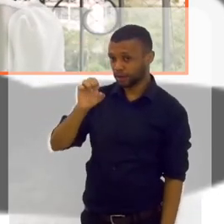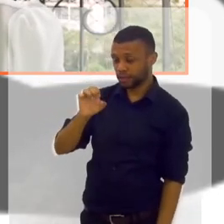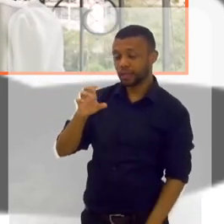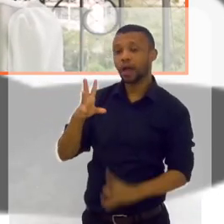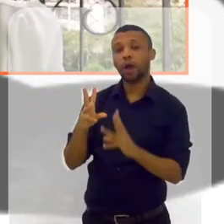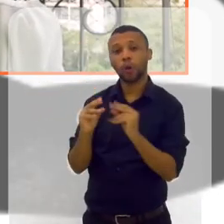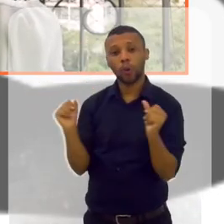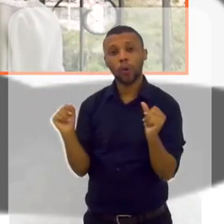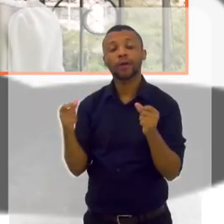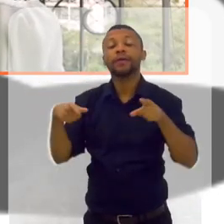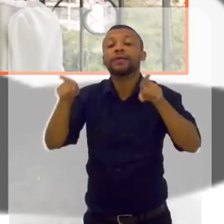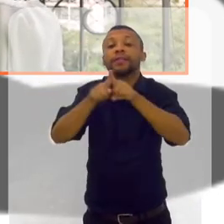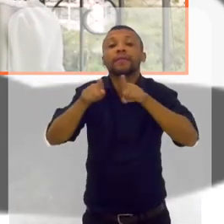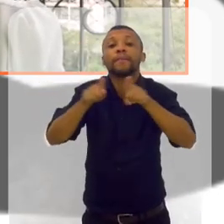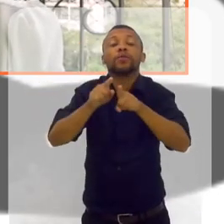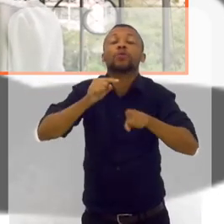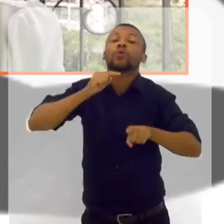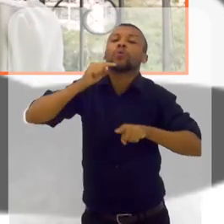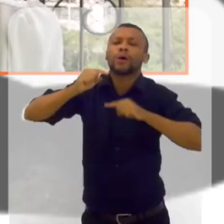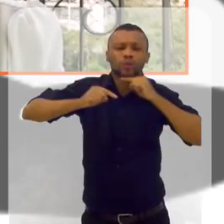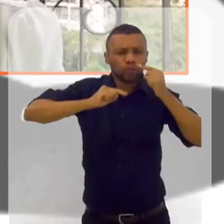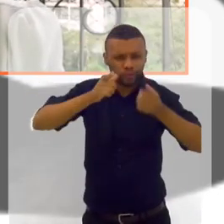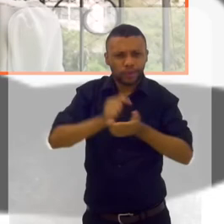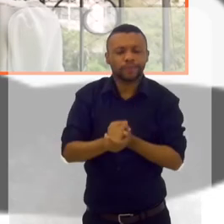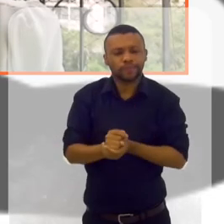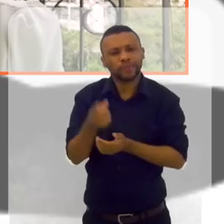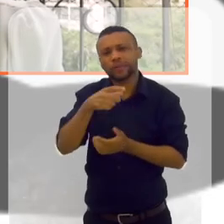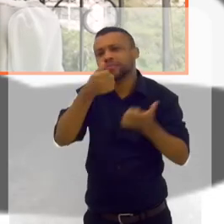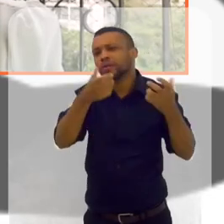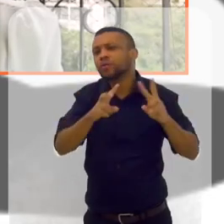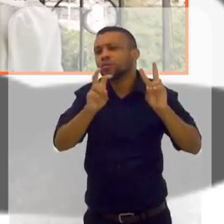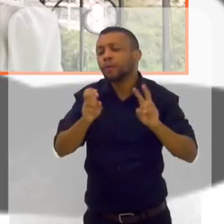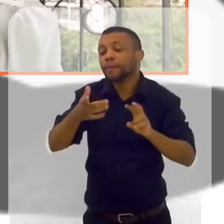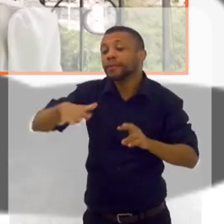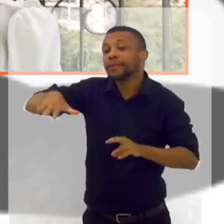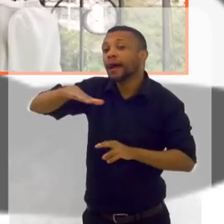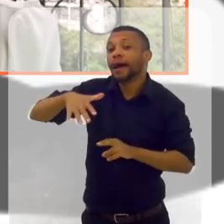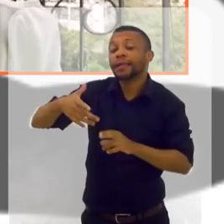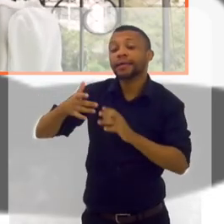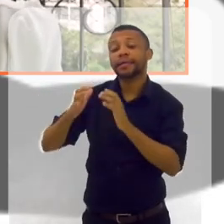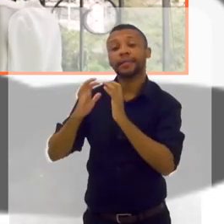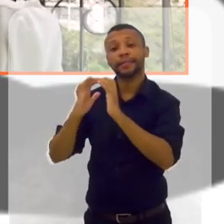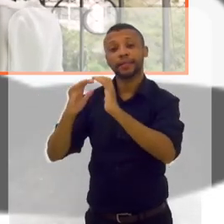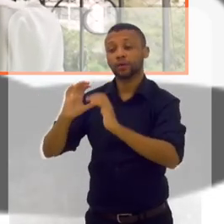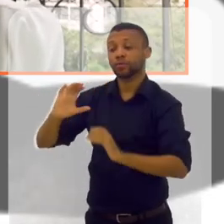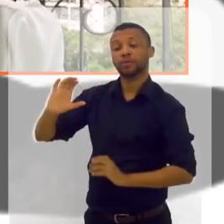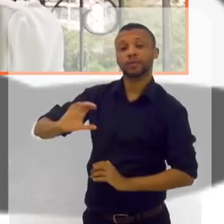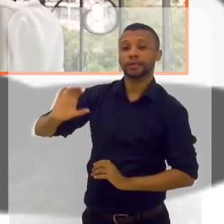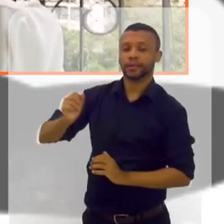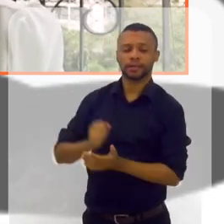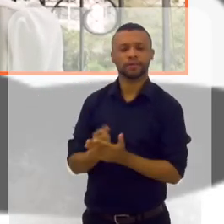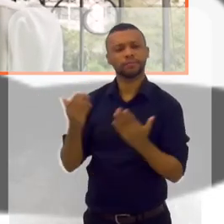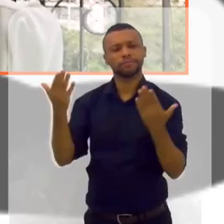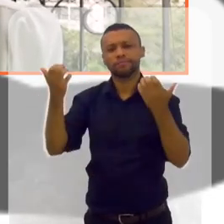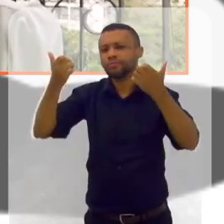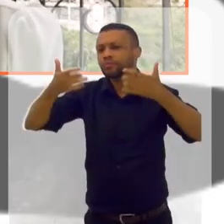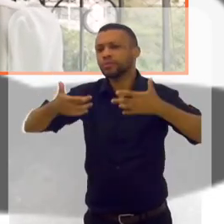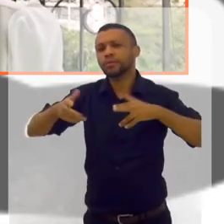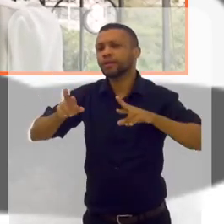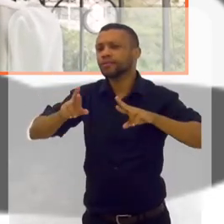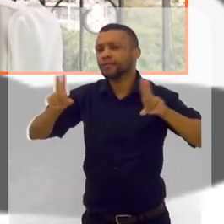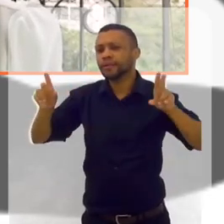Agora, também eu fiquei com outra dúvida aqui, que eu também já quero deixar essa provocação. Você falou em neurociência. Qual é a